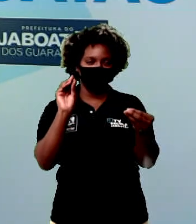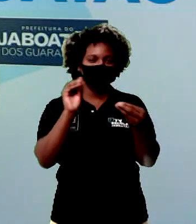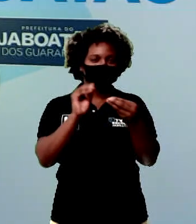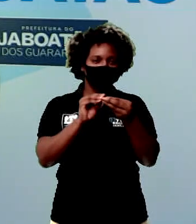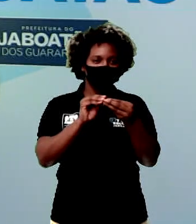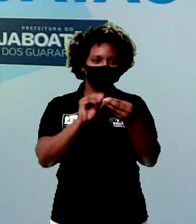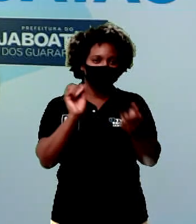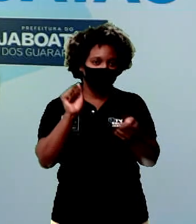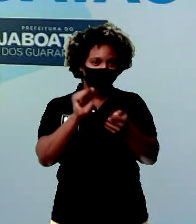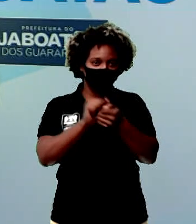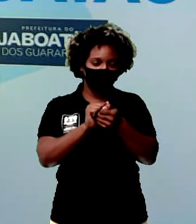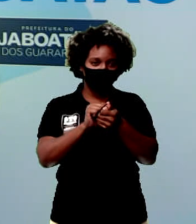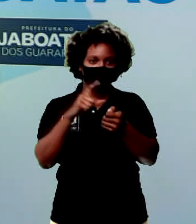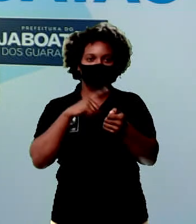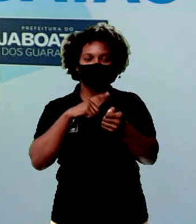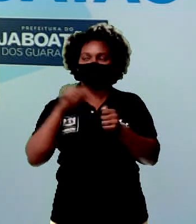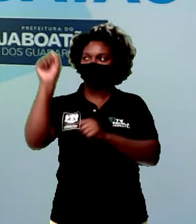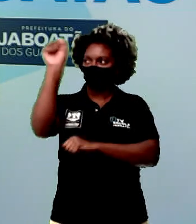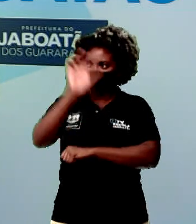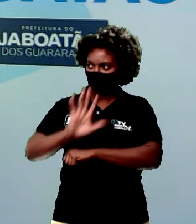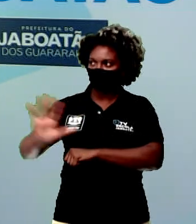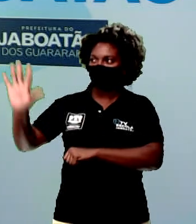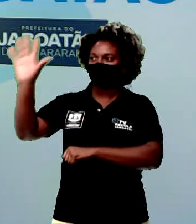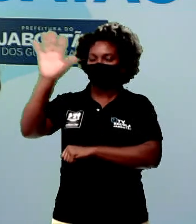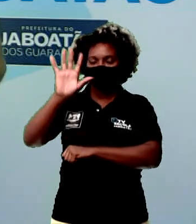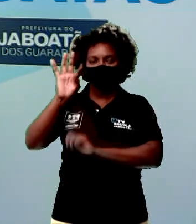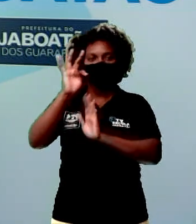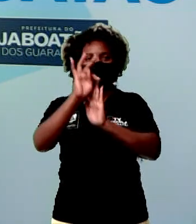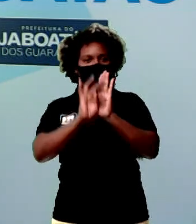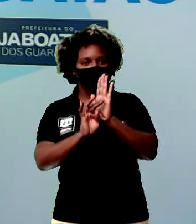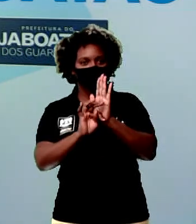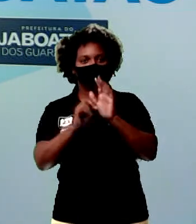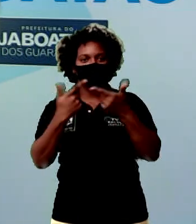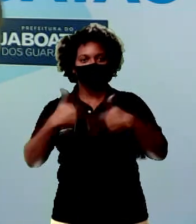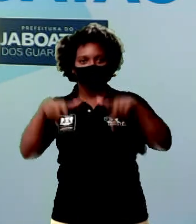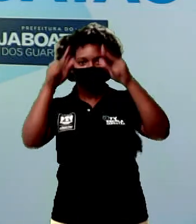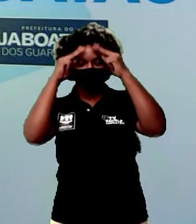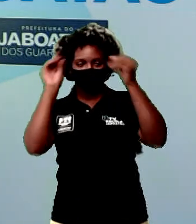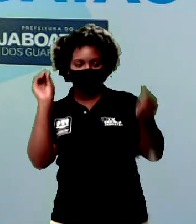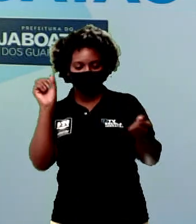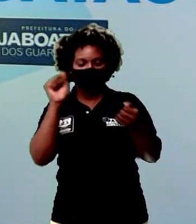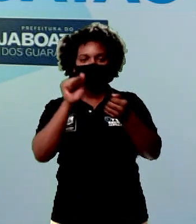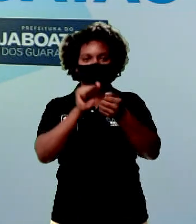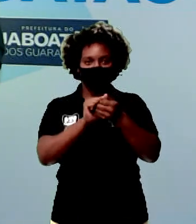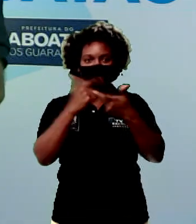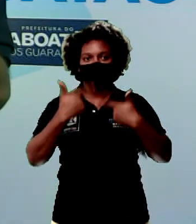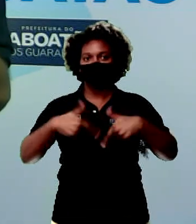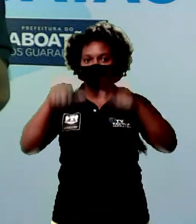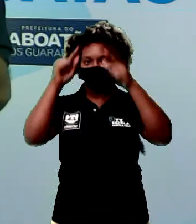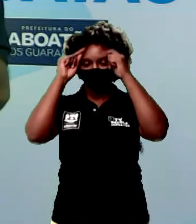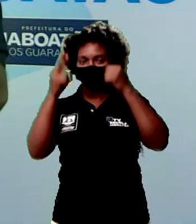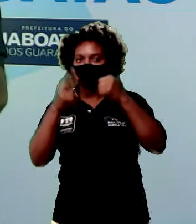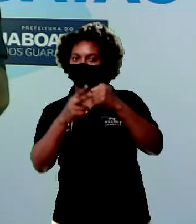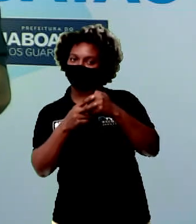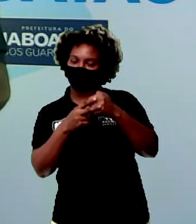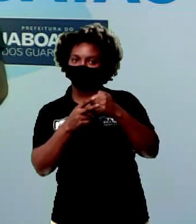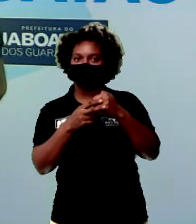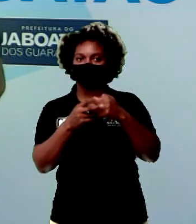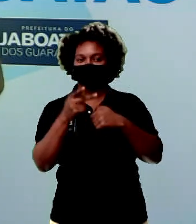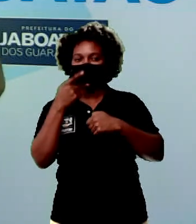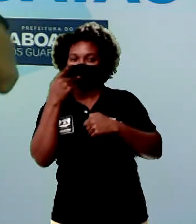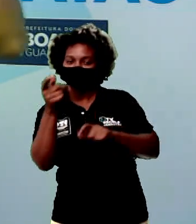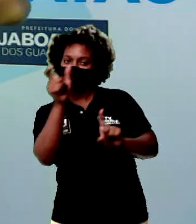imagem, o texto, a linguagem não verbal, associada à linguagem verbal da fala das